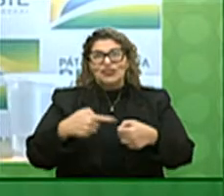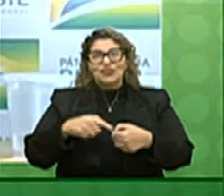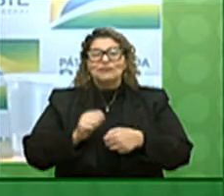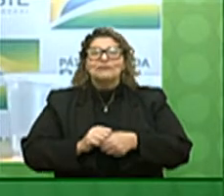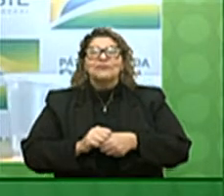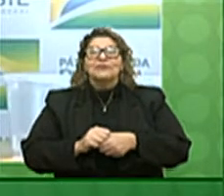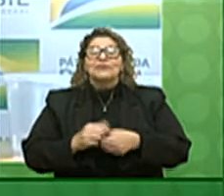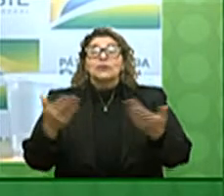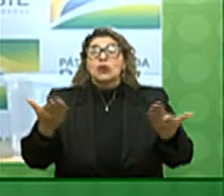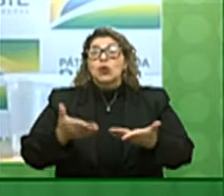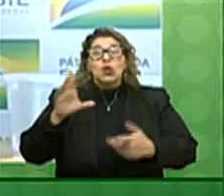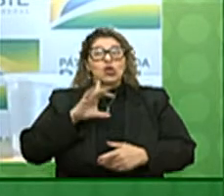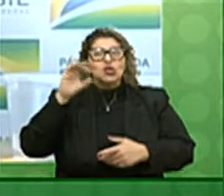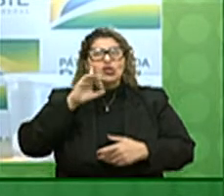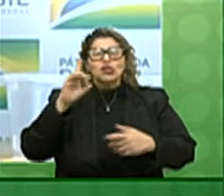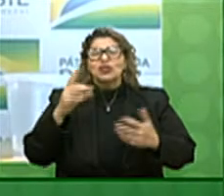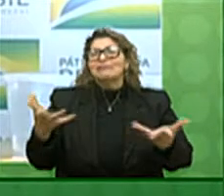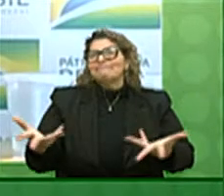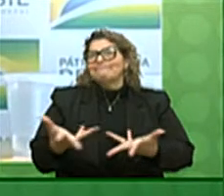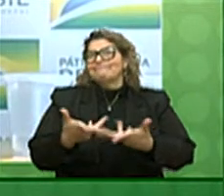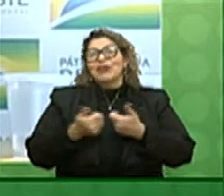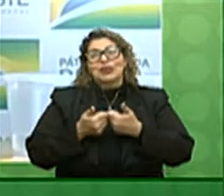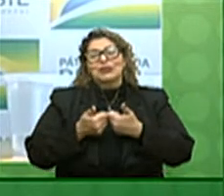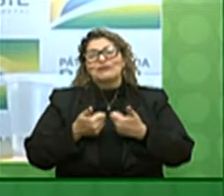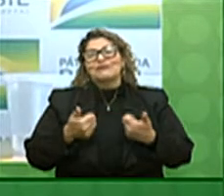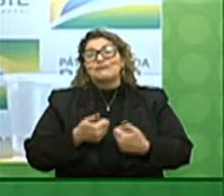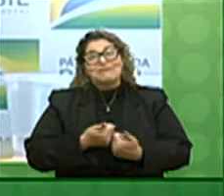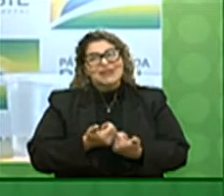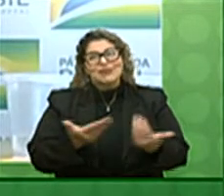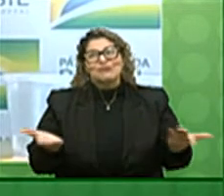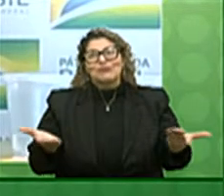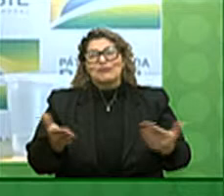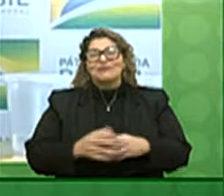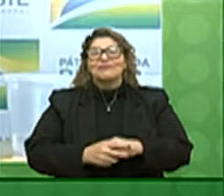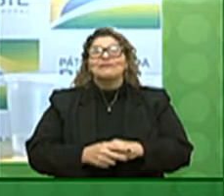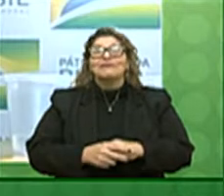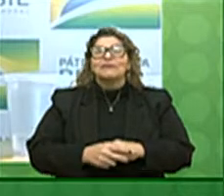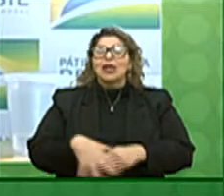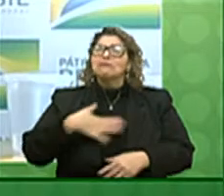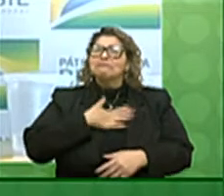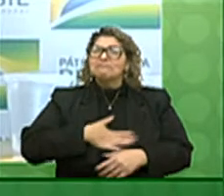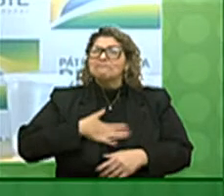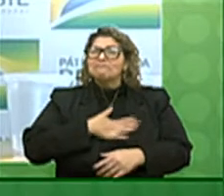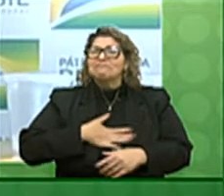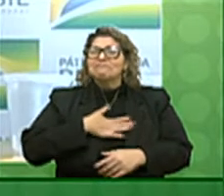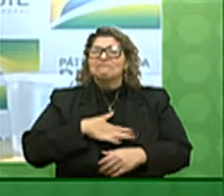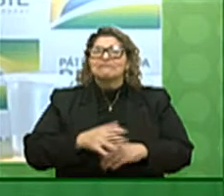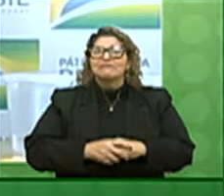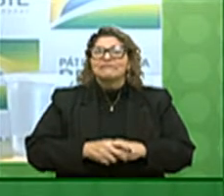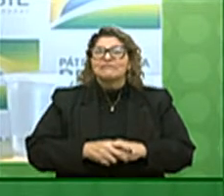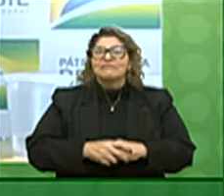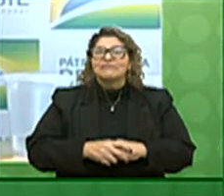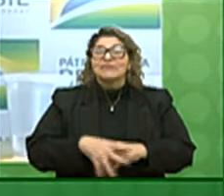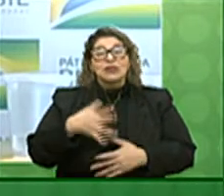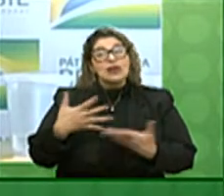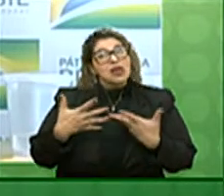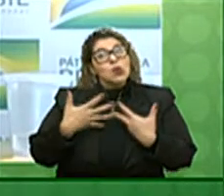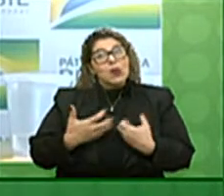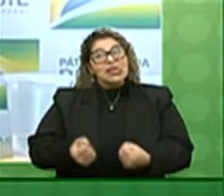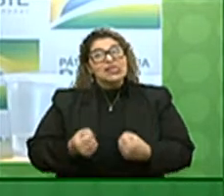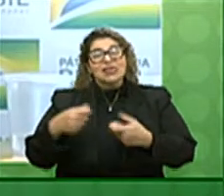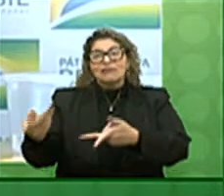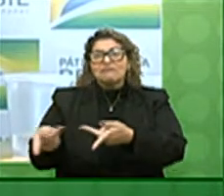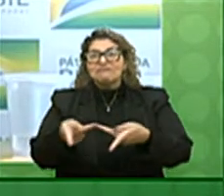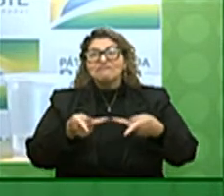é um dia magnífico para todos nós. E foi com grande satisfação que eu aceitei esse